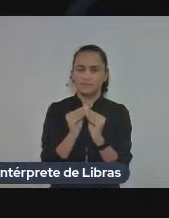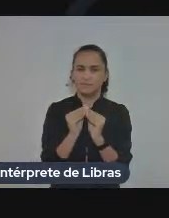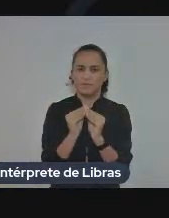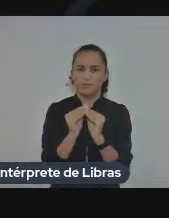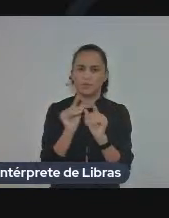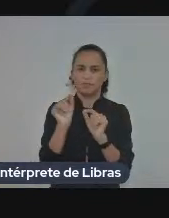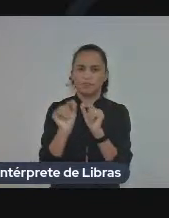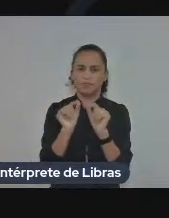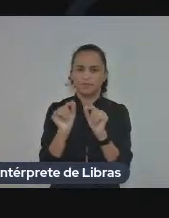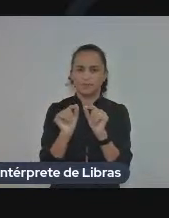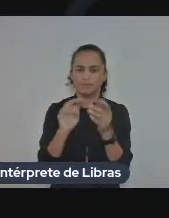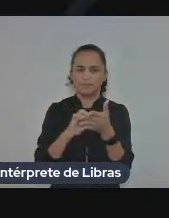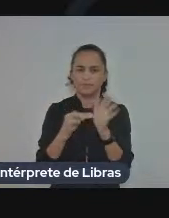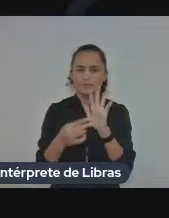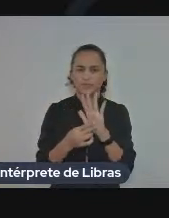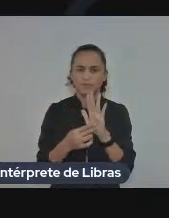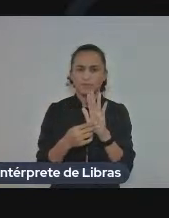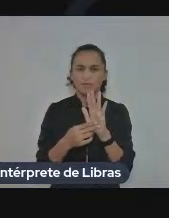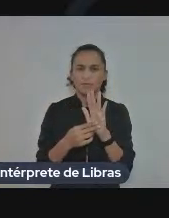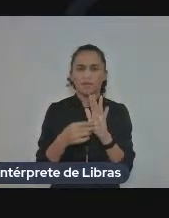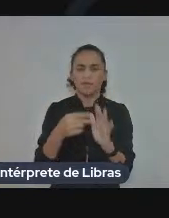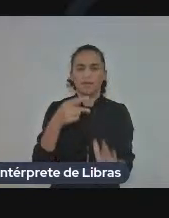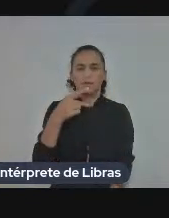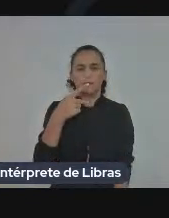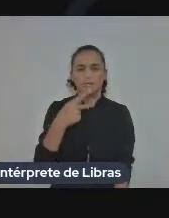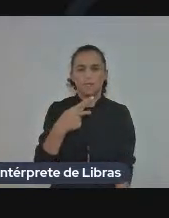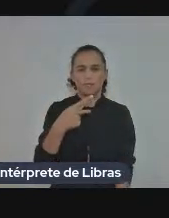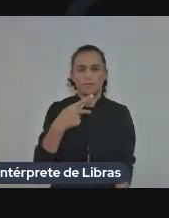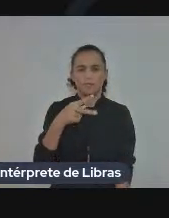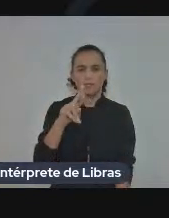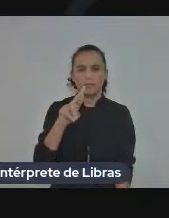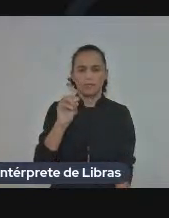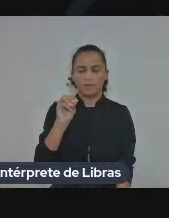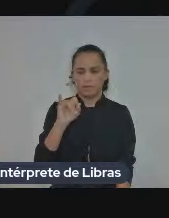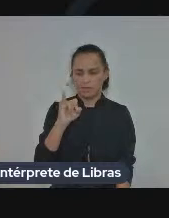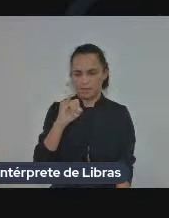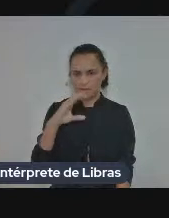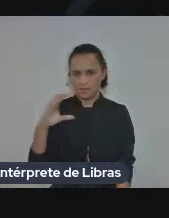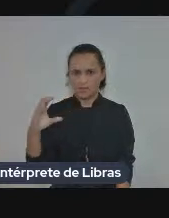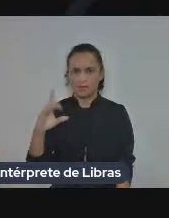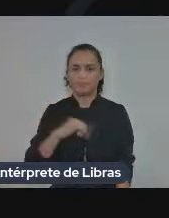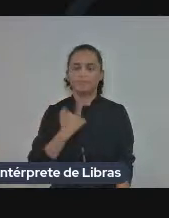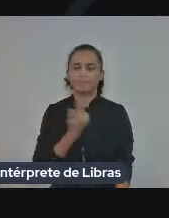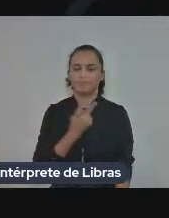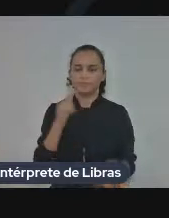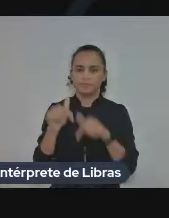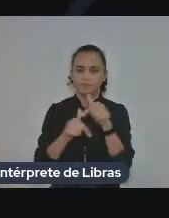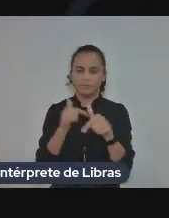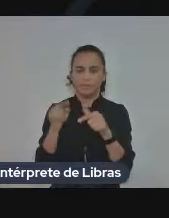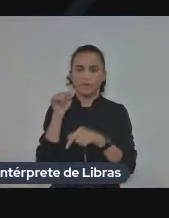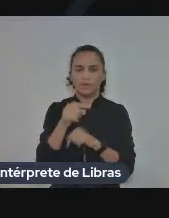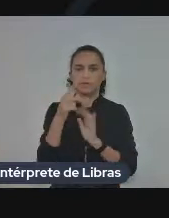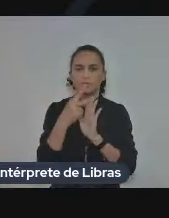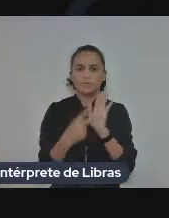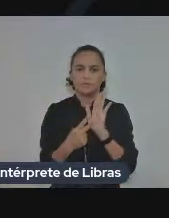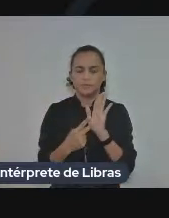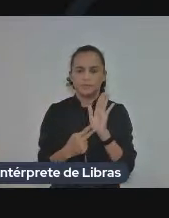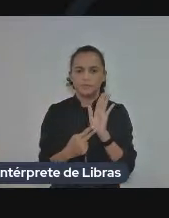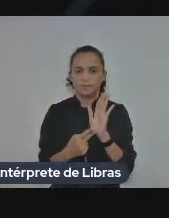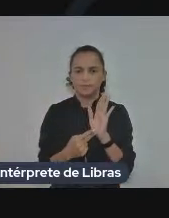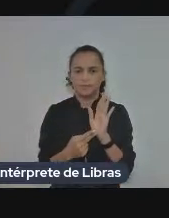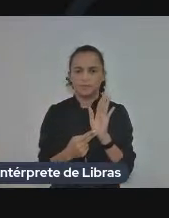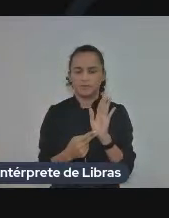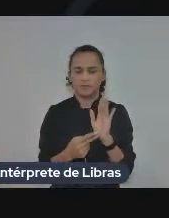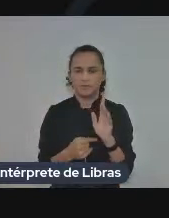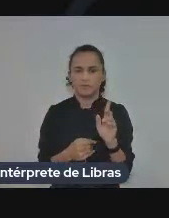científica no qual trabalhamos esses projetos. Um pouquinho também sobre